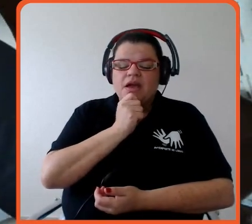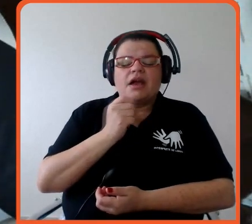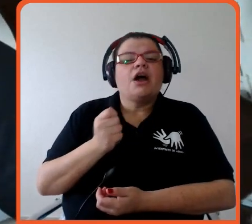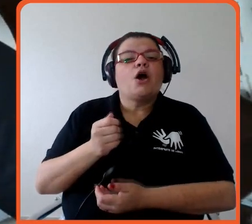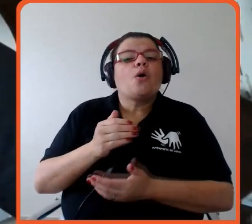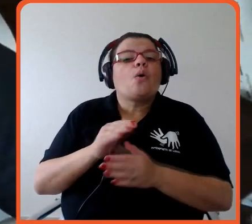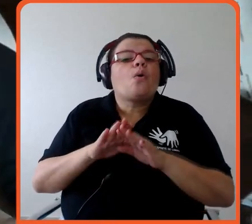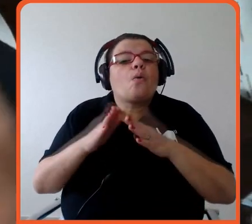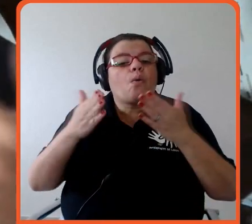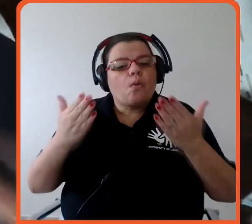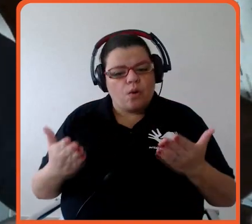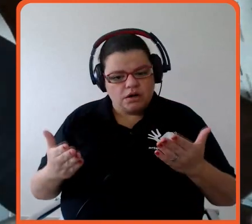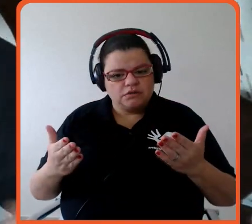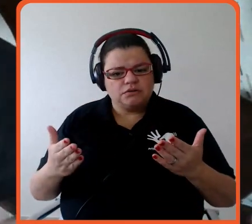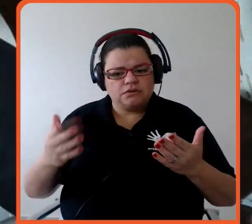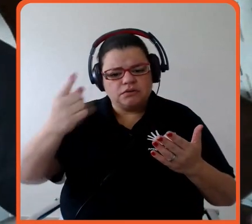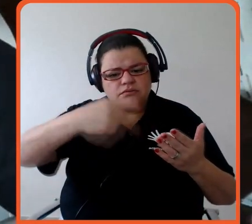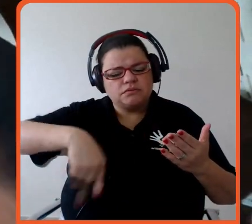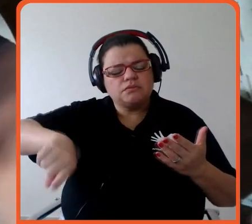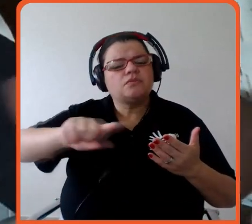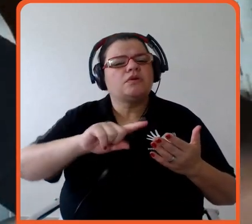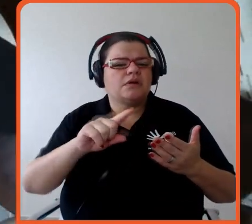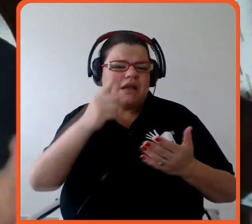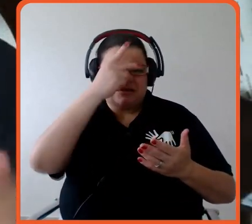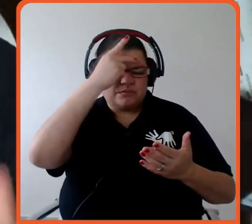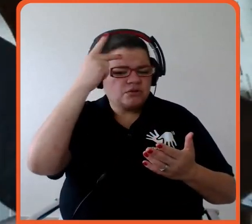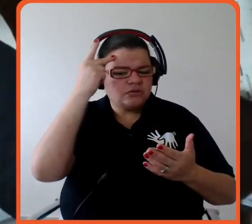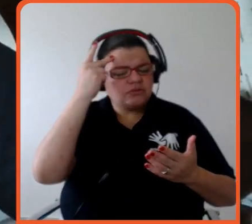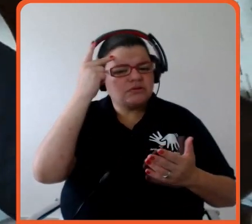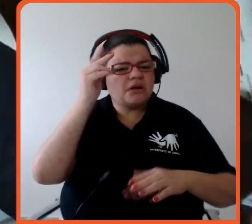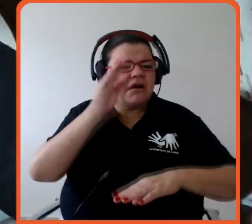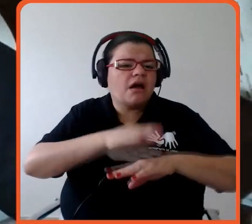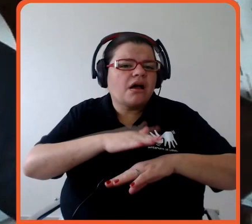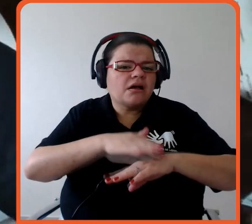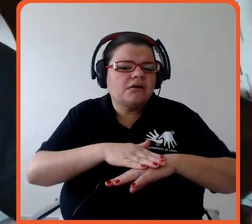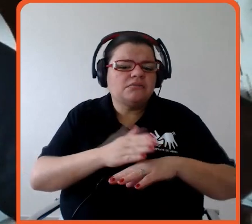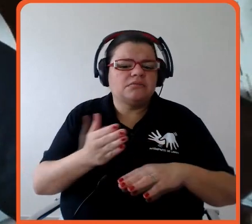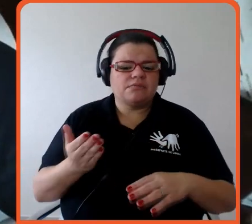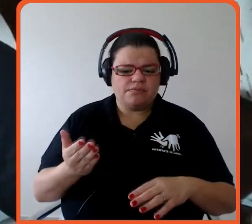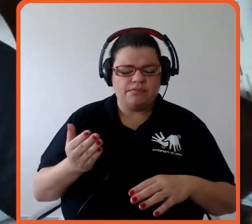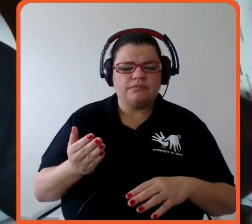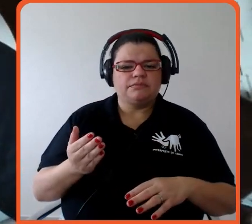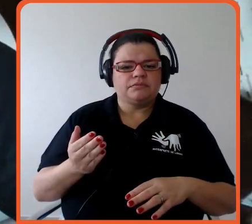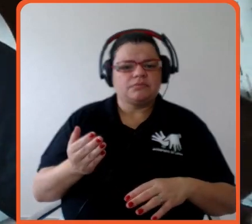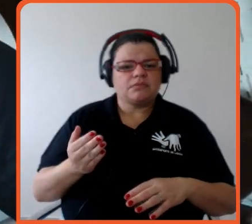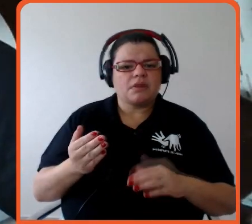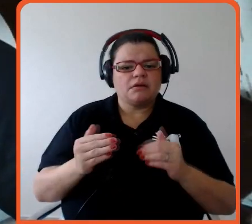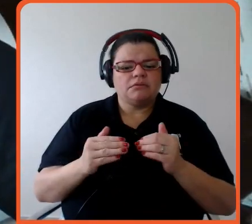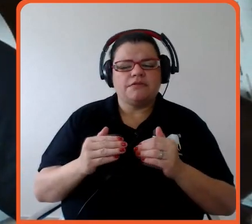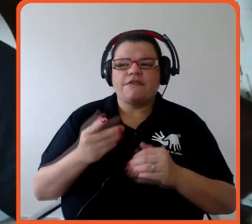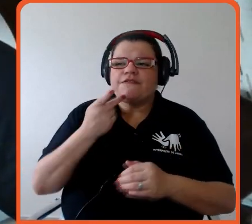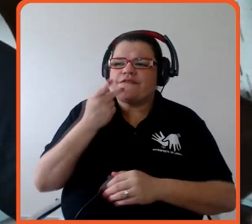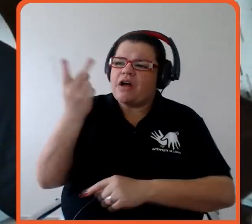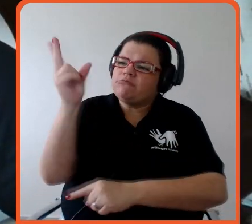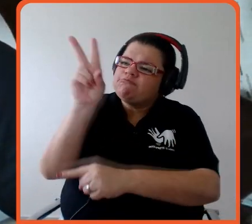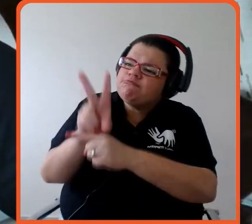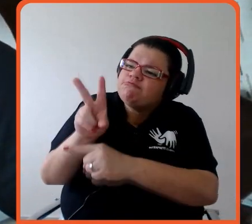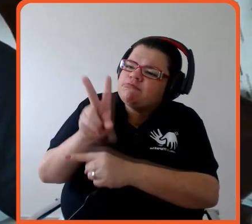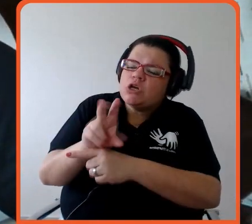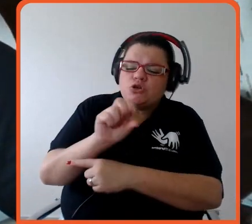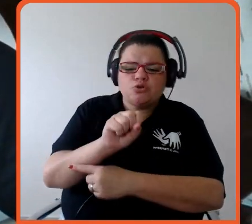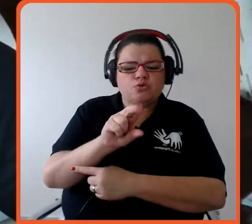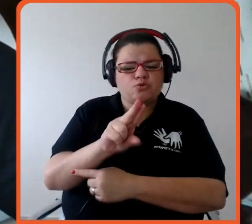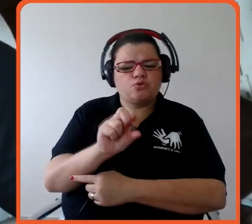interessar pelo tema de sustentabilidade, no seu aspecto mais amplo, as marcas,